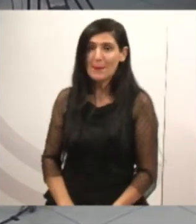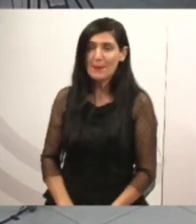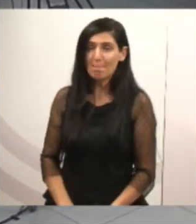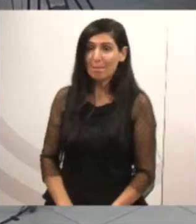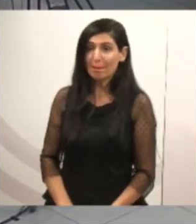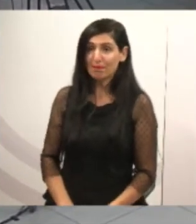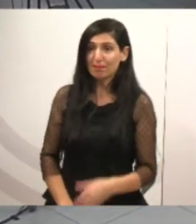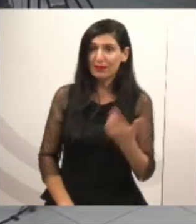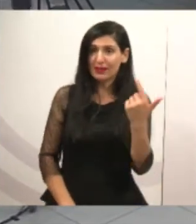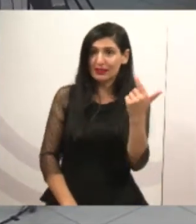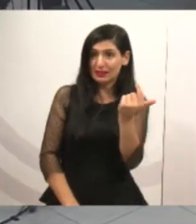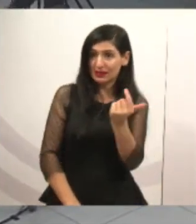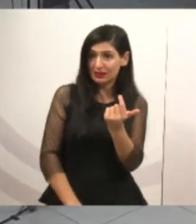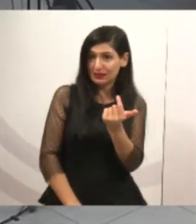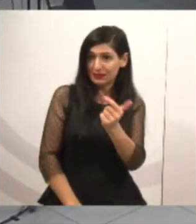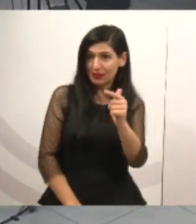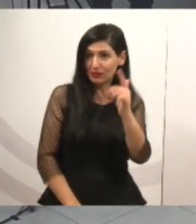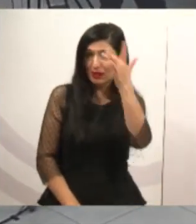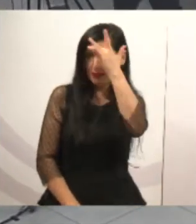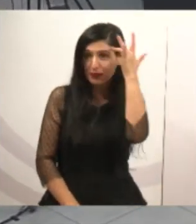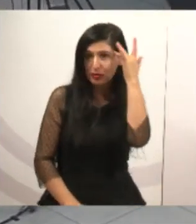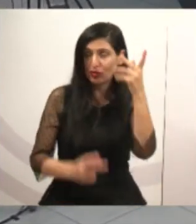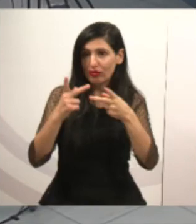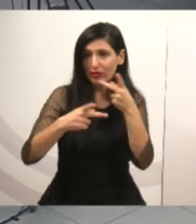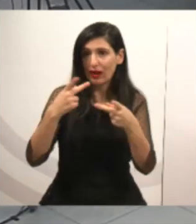Não temos mais oradores para hoje.